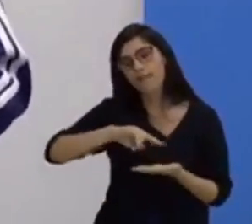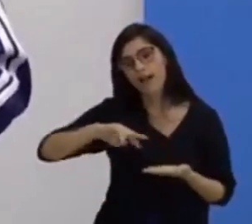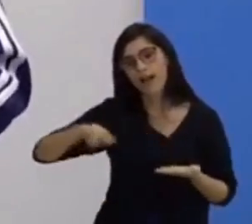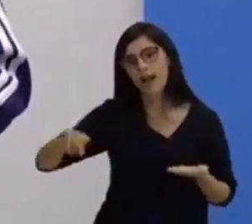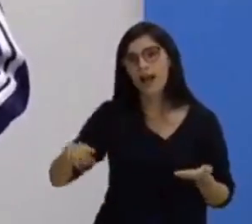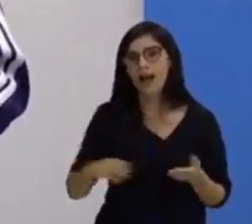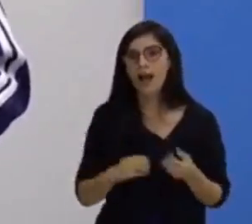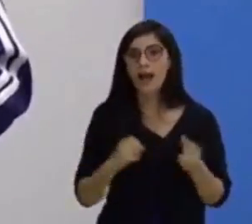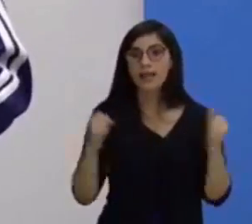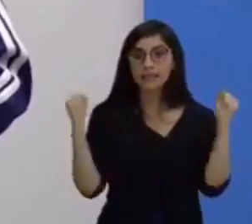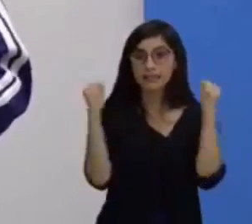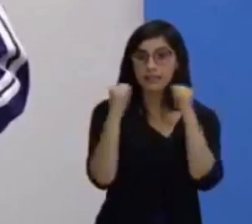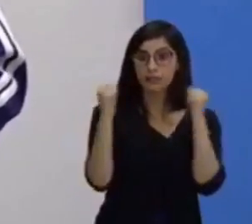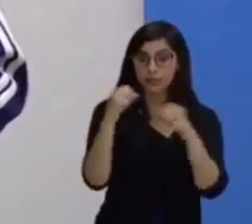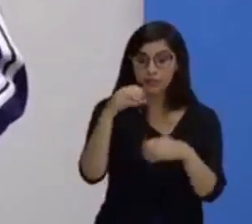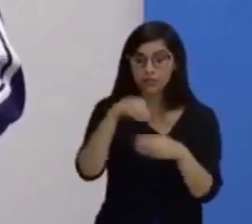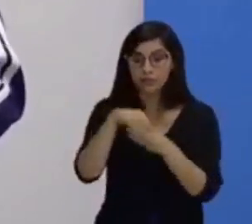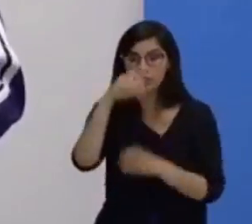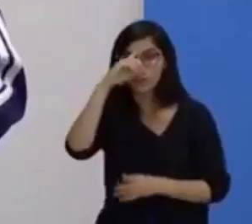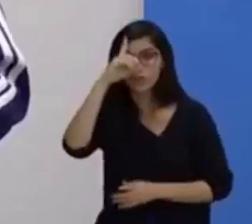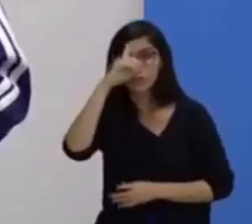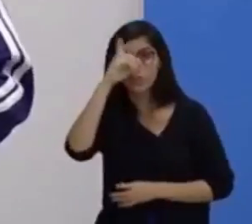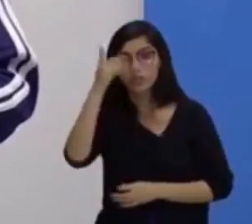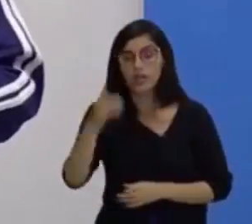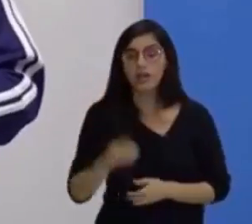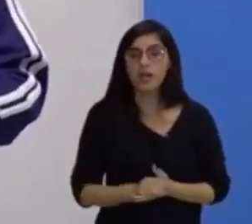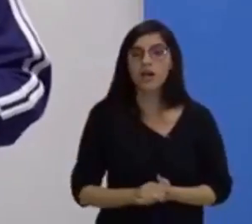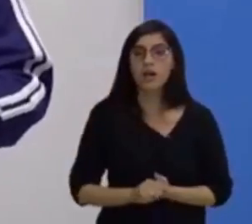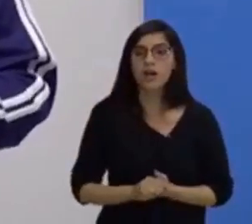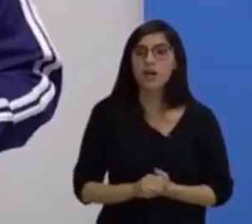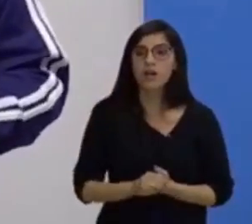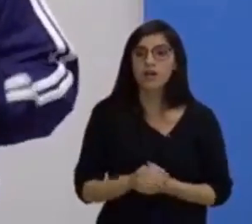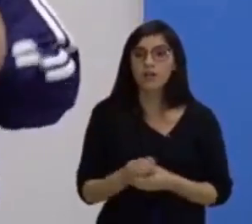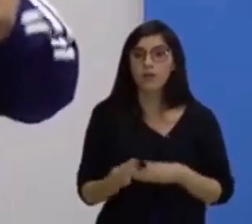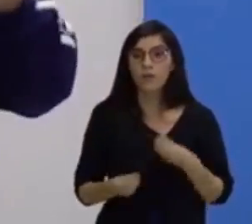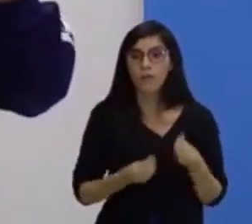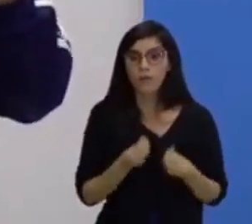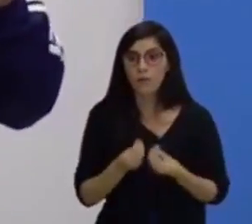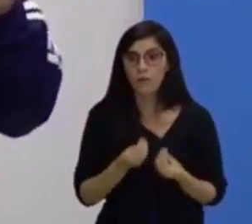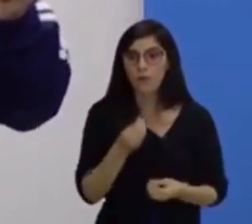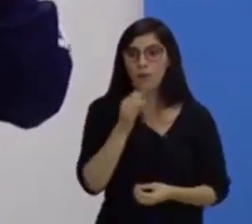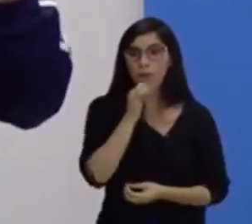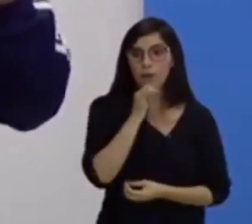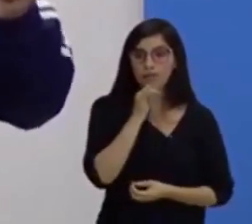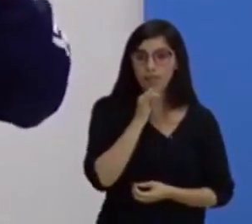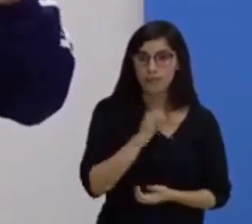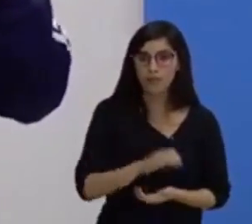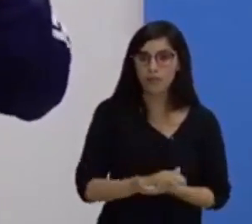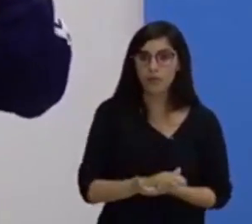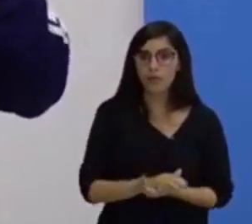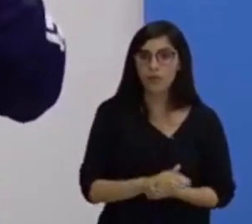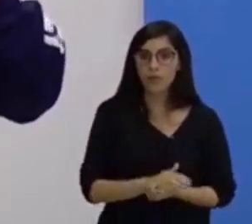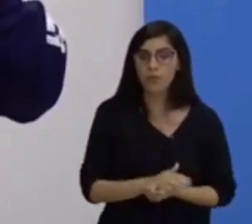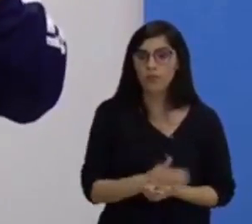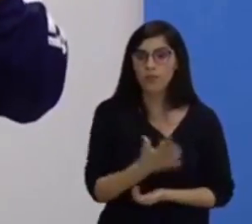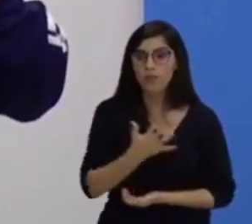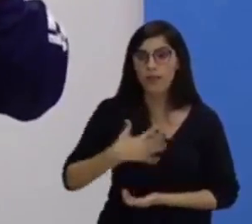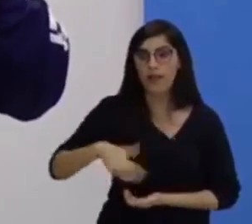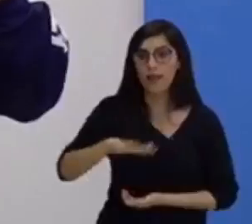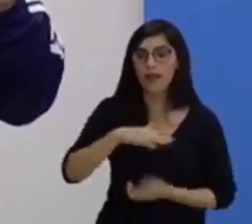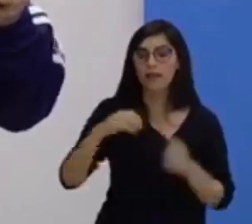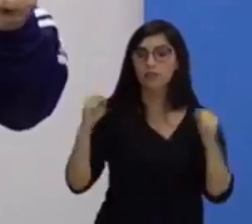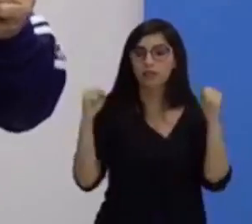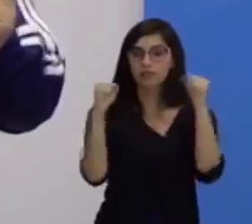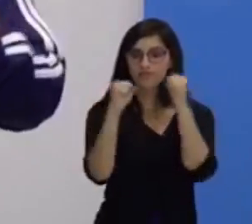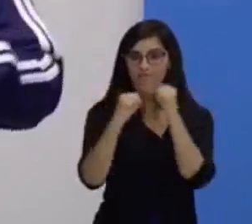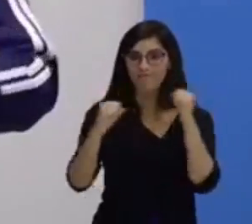fazemos no dia a dia, aí mesmo onde você está, como nós fazemos dentro da área de desportista.